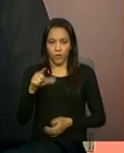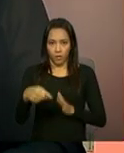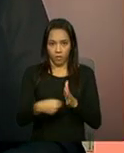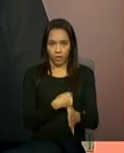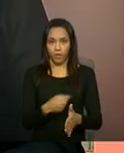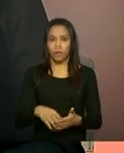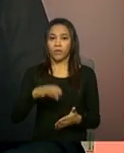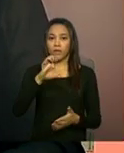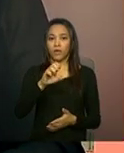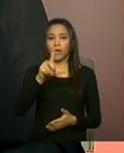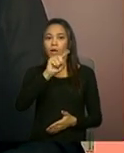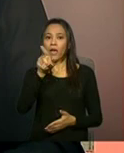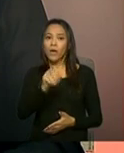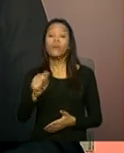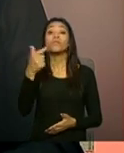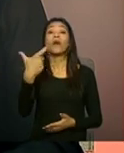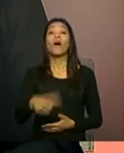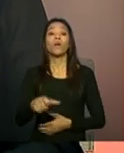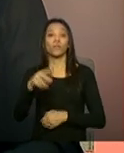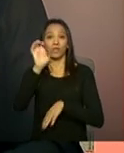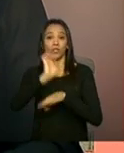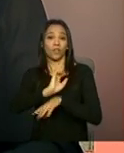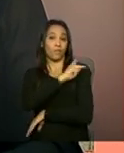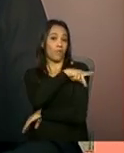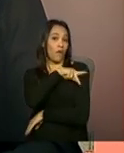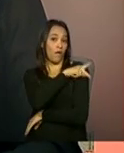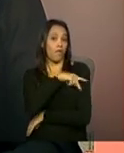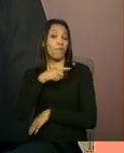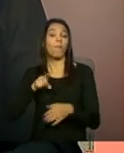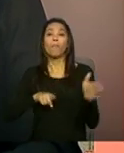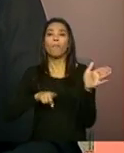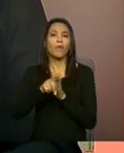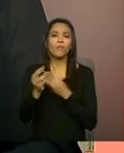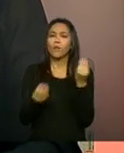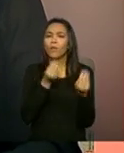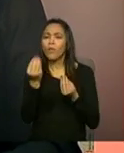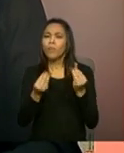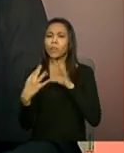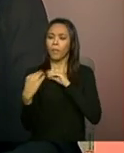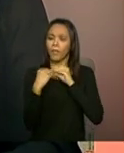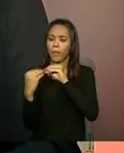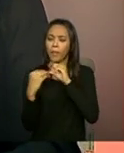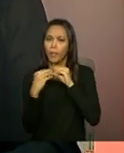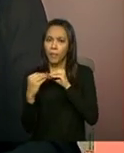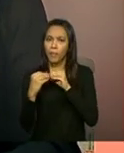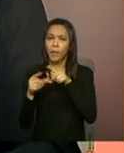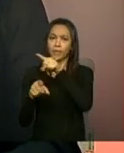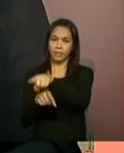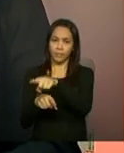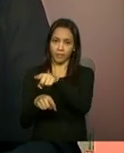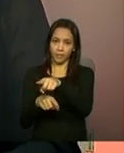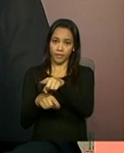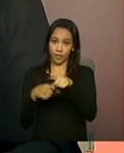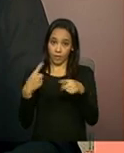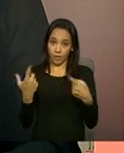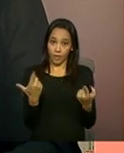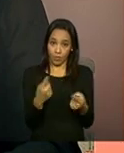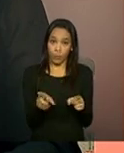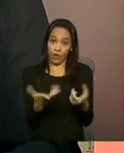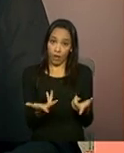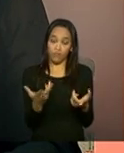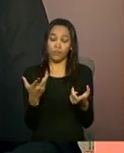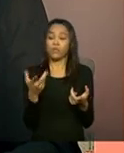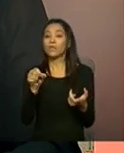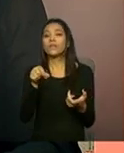Vale, de Parnaíba, Piauí, pergunta como deve ser a interlocução entre entidades sócio-assistenciais conveniadas